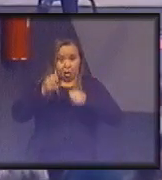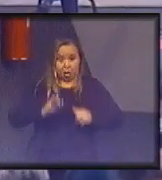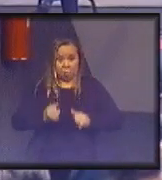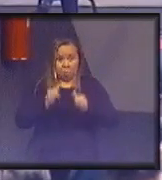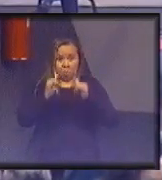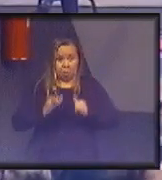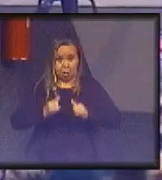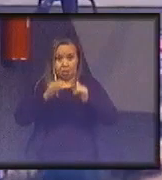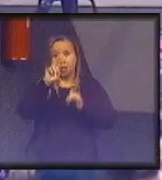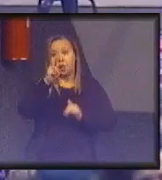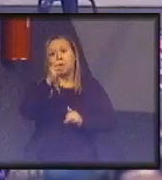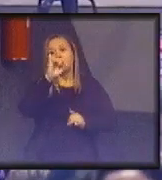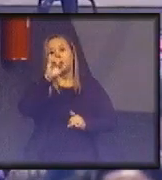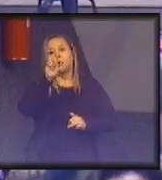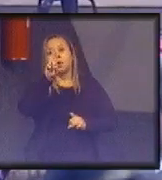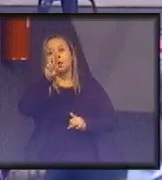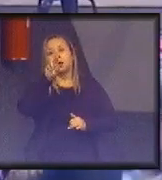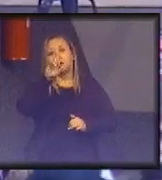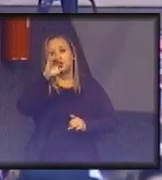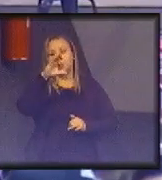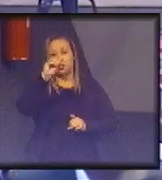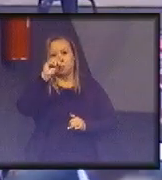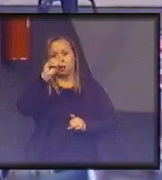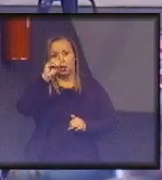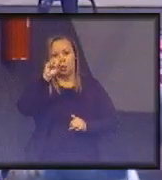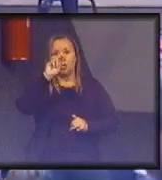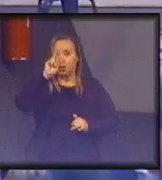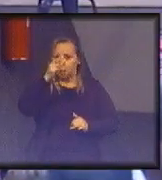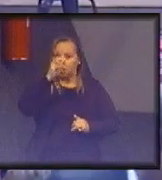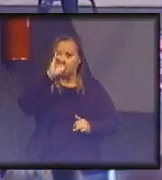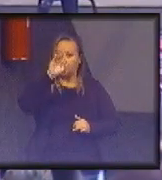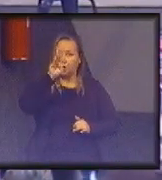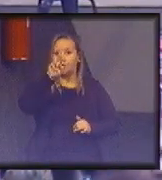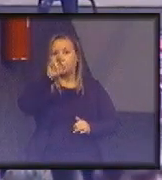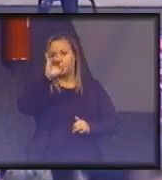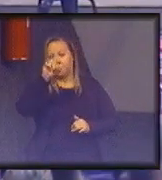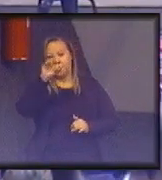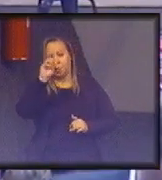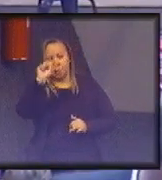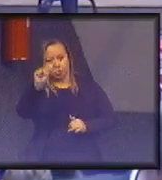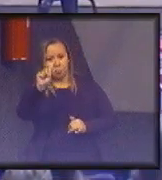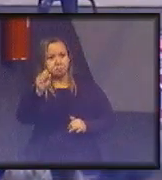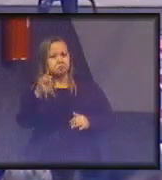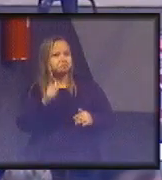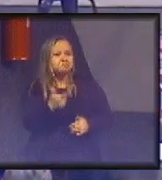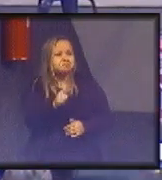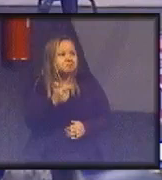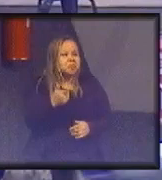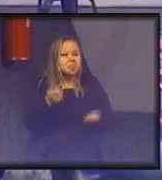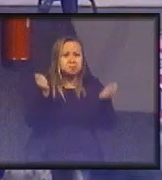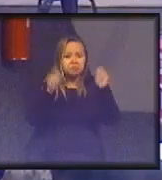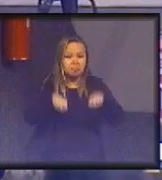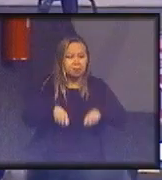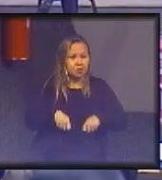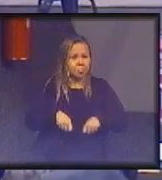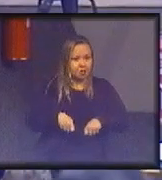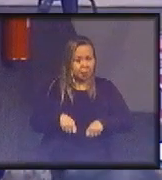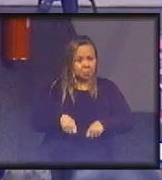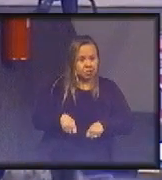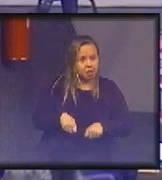híbridos. E carros elétricos, inclusive, elétricos puros. No entanto, nós não temos capacidade de